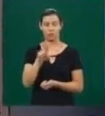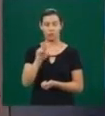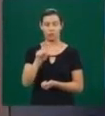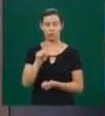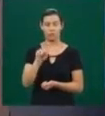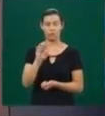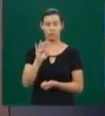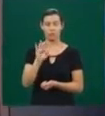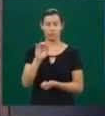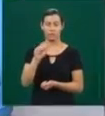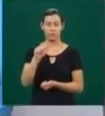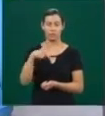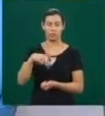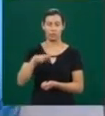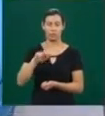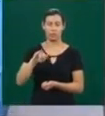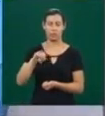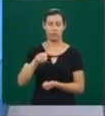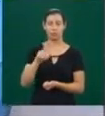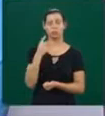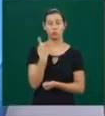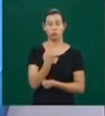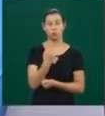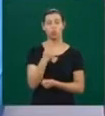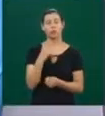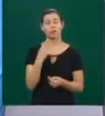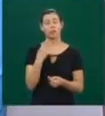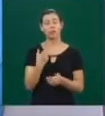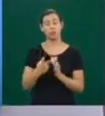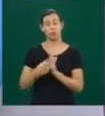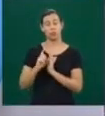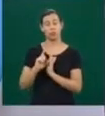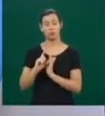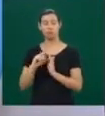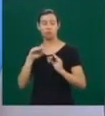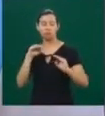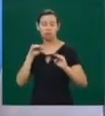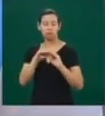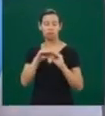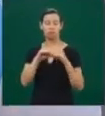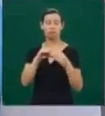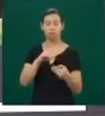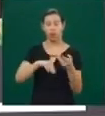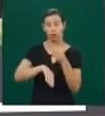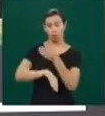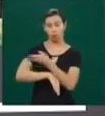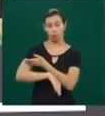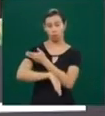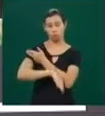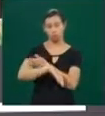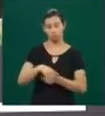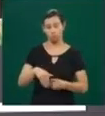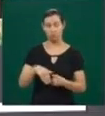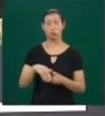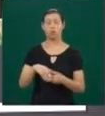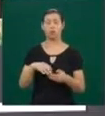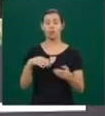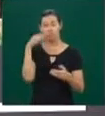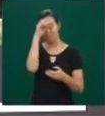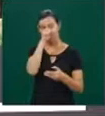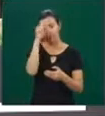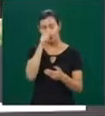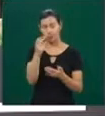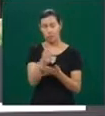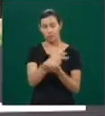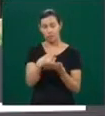braço direito em um acidente. E com a mão esquerda e a cabeça repleta de histórias e memórias, ele desenhou essas paisagens em